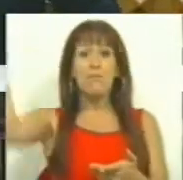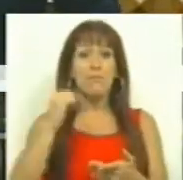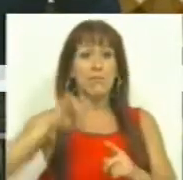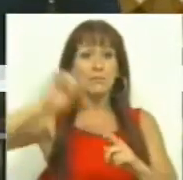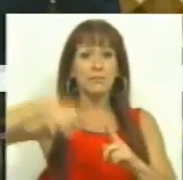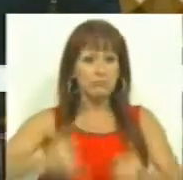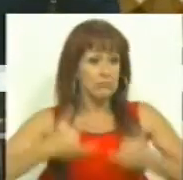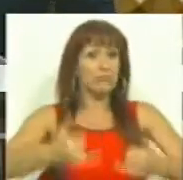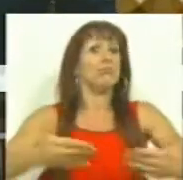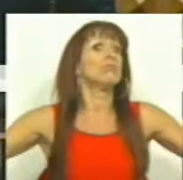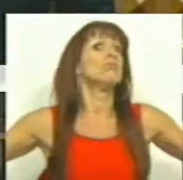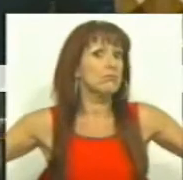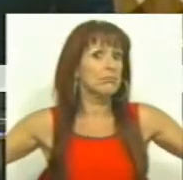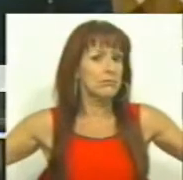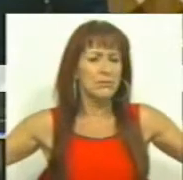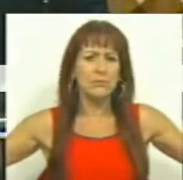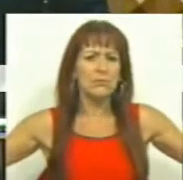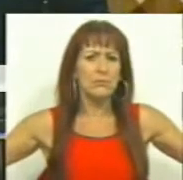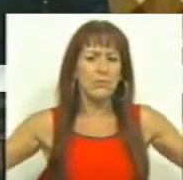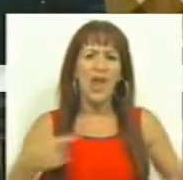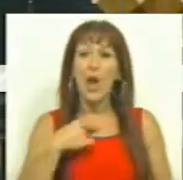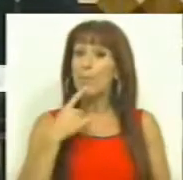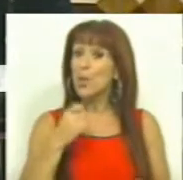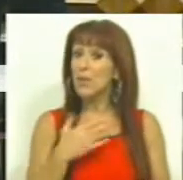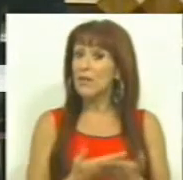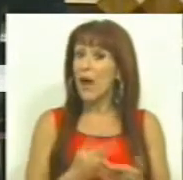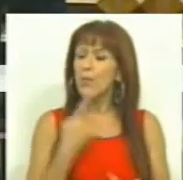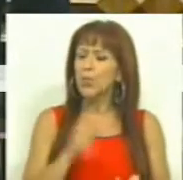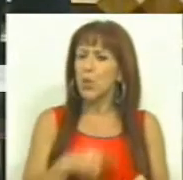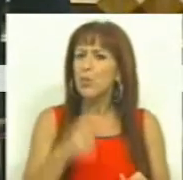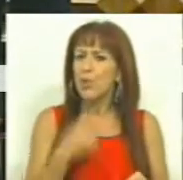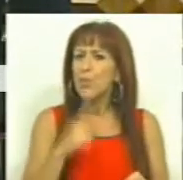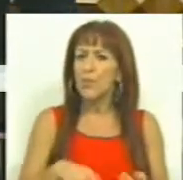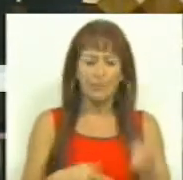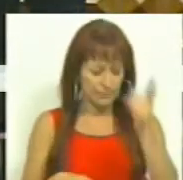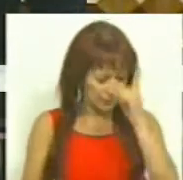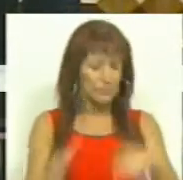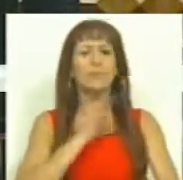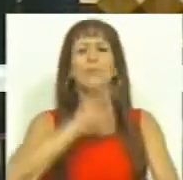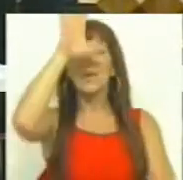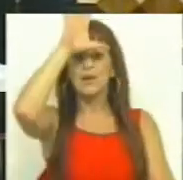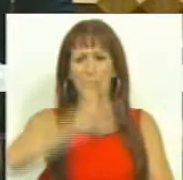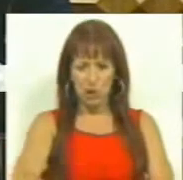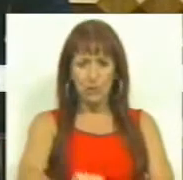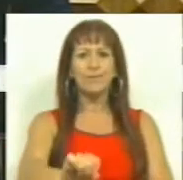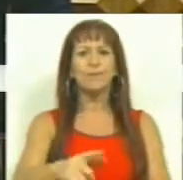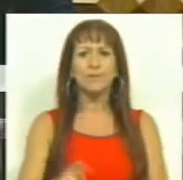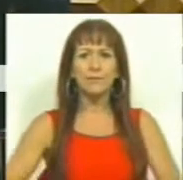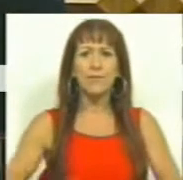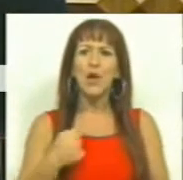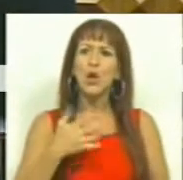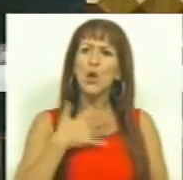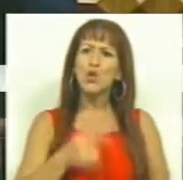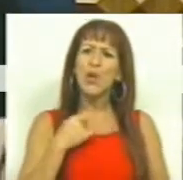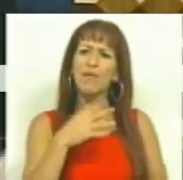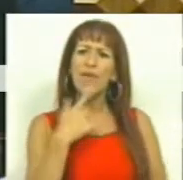para o ano eletivo que vem? E essa pergunta é-lhe colocada recorrentemente. Sr. Ministro, gostava